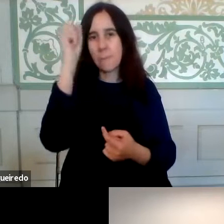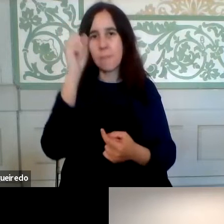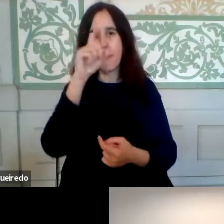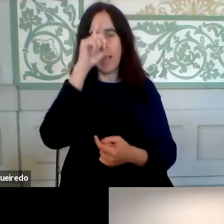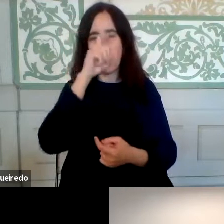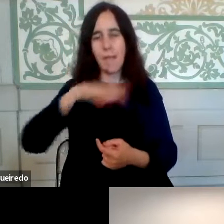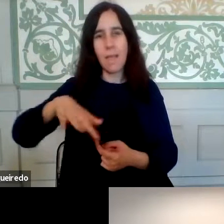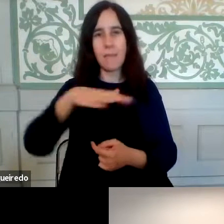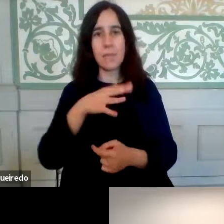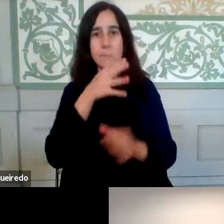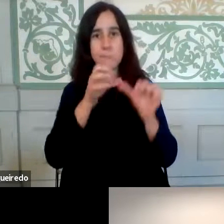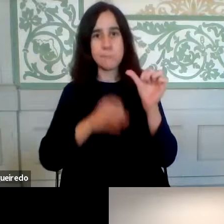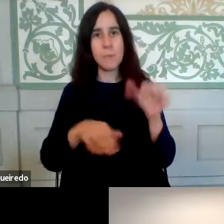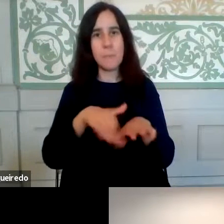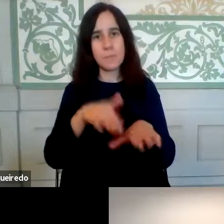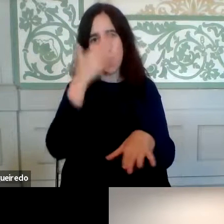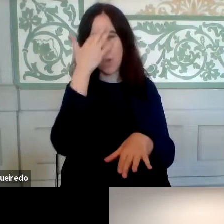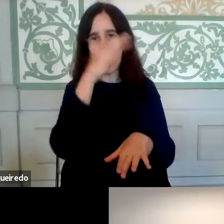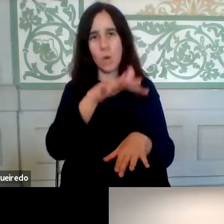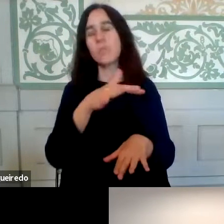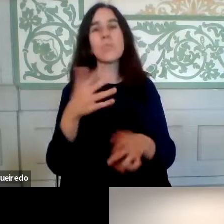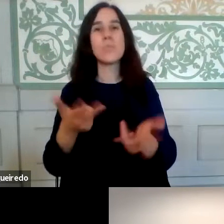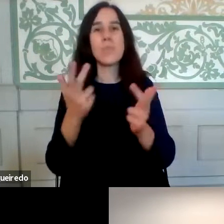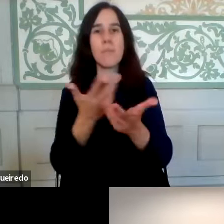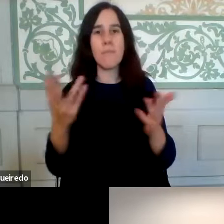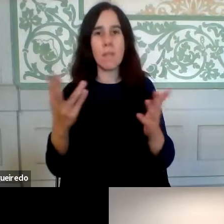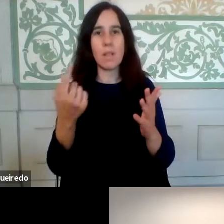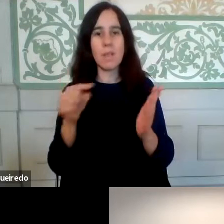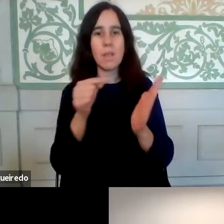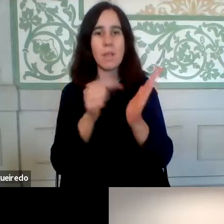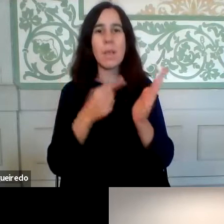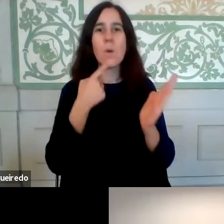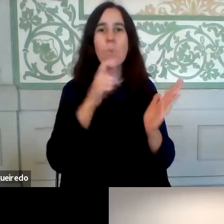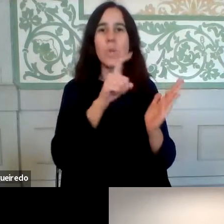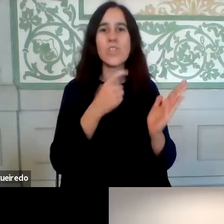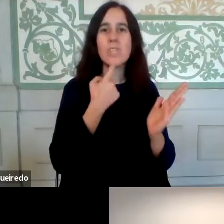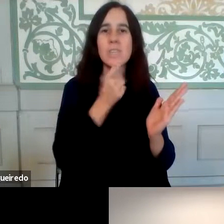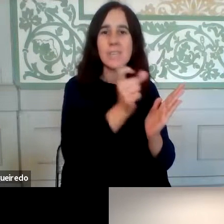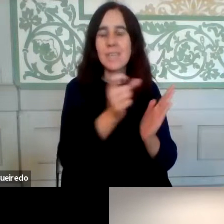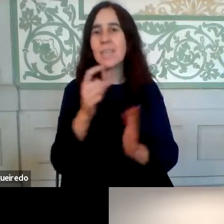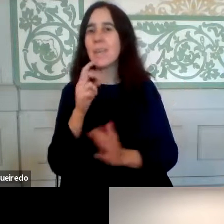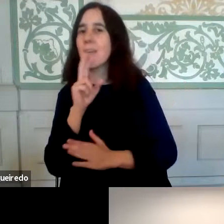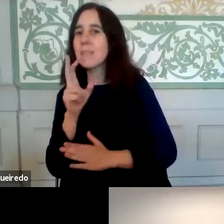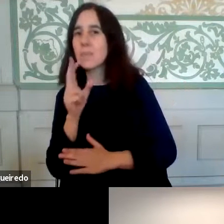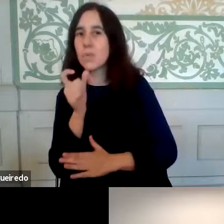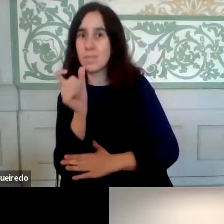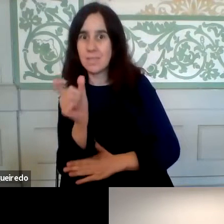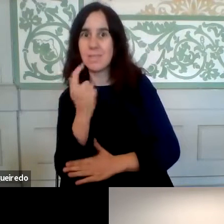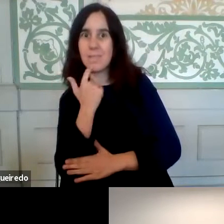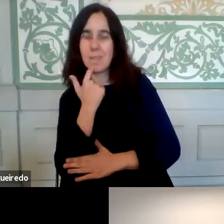que durante a sessão os participantes podem utilizar a ferramenta disponível no ecrã, designada Questions and Answers, para colocar questões e que no final,